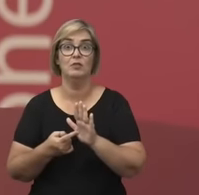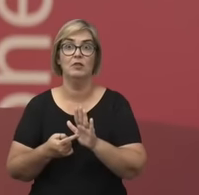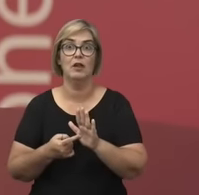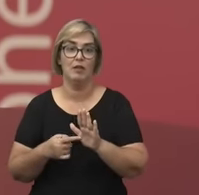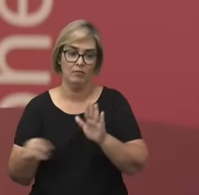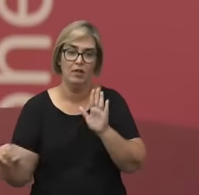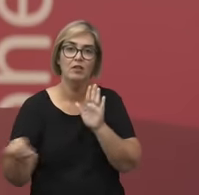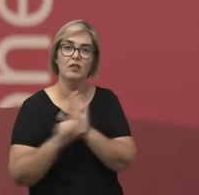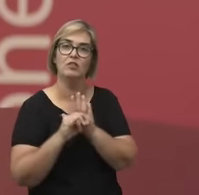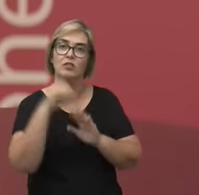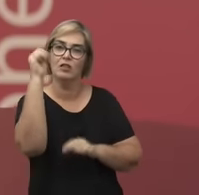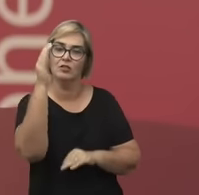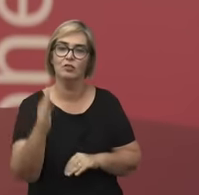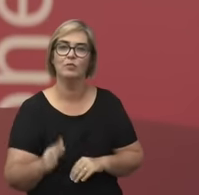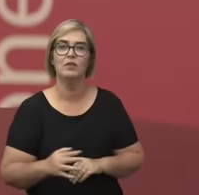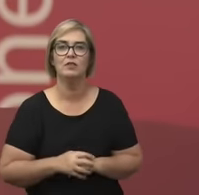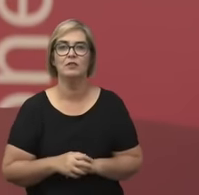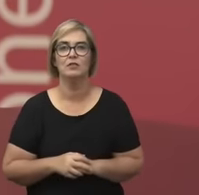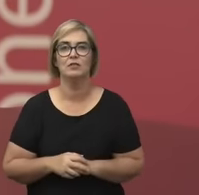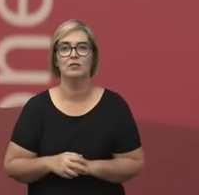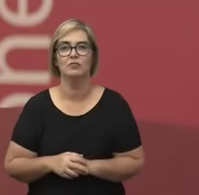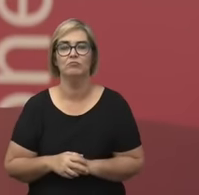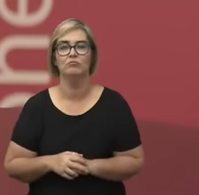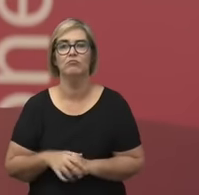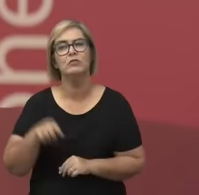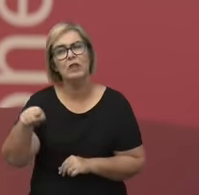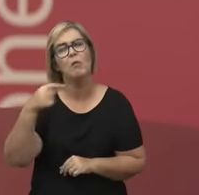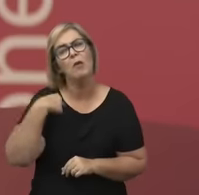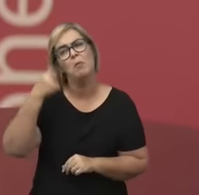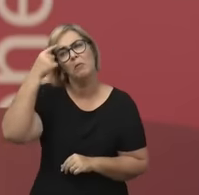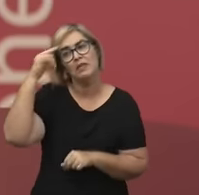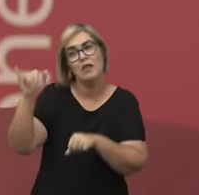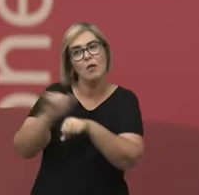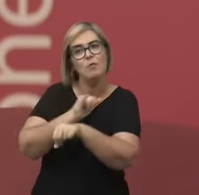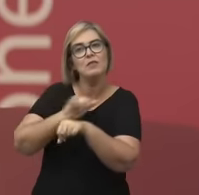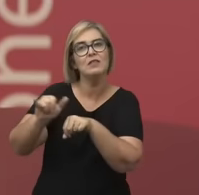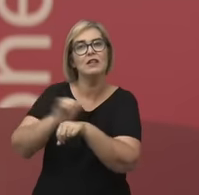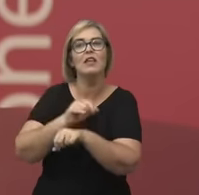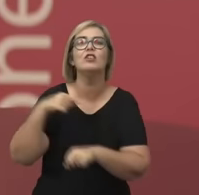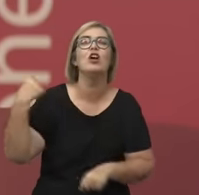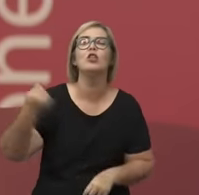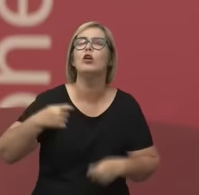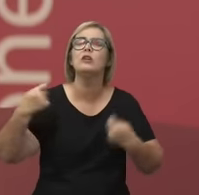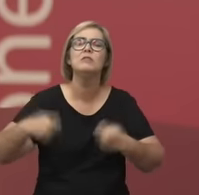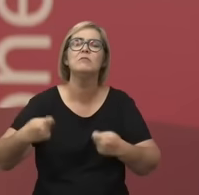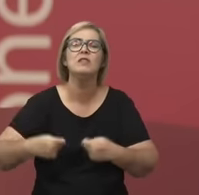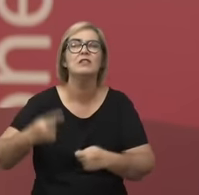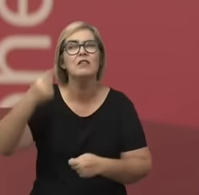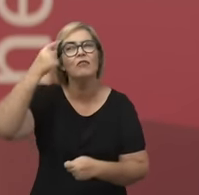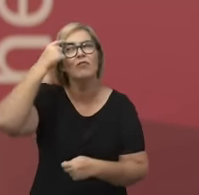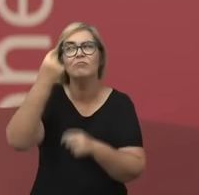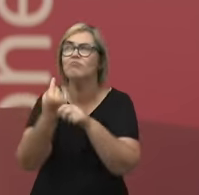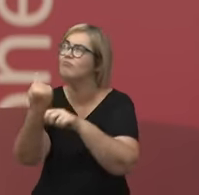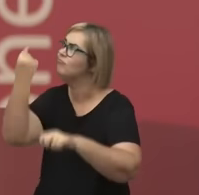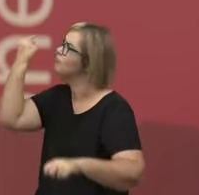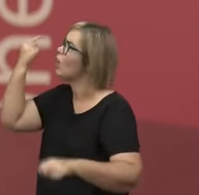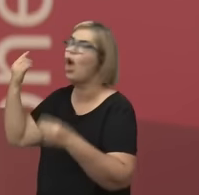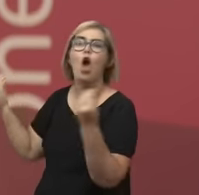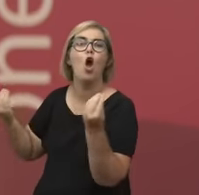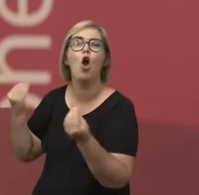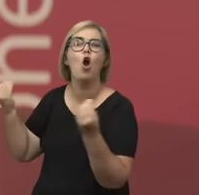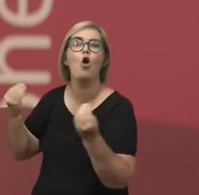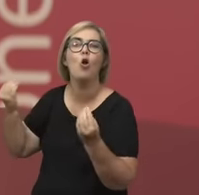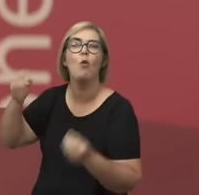nacional. Então, acho que essa é uma estratégia, a gente retornar a essa questão das formas literárias da